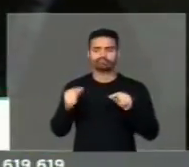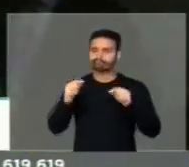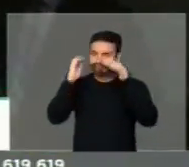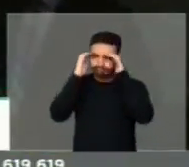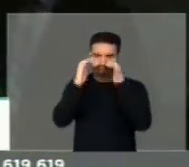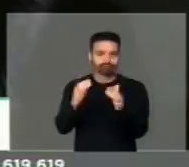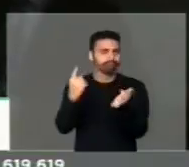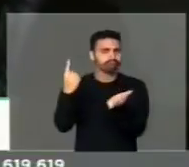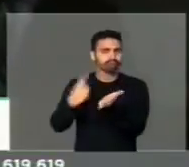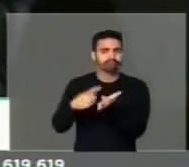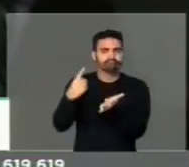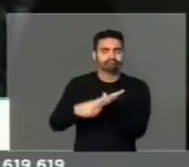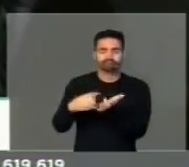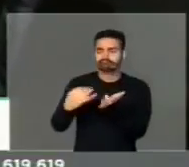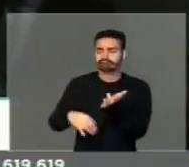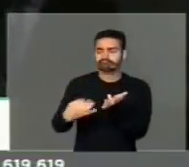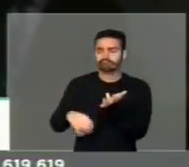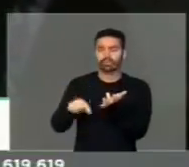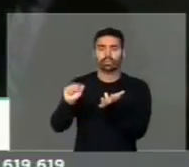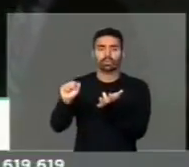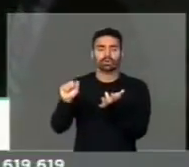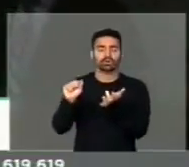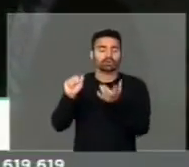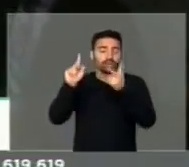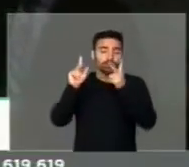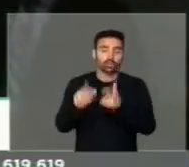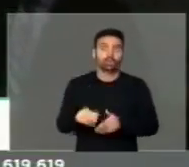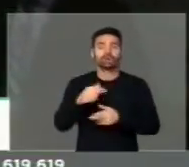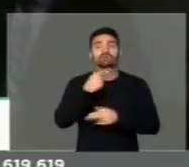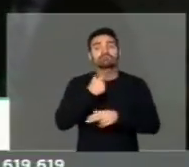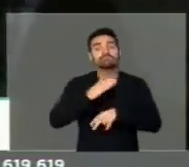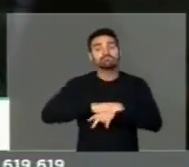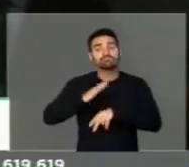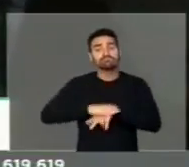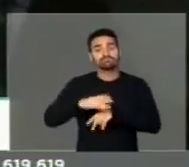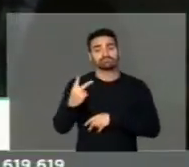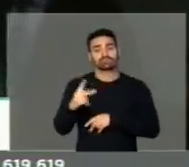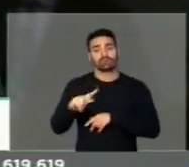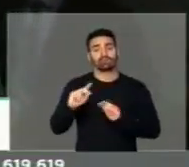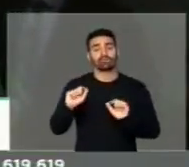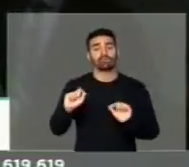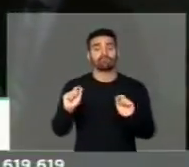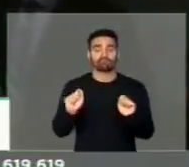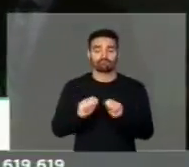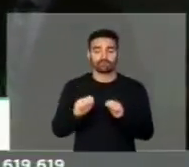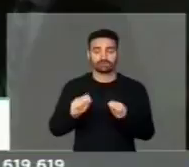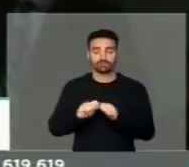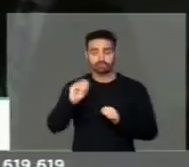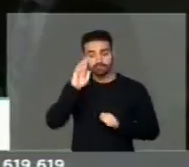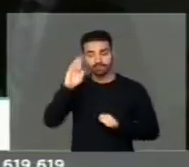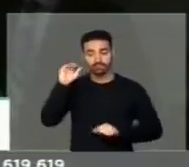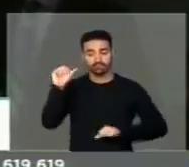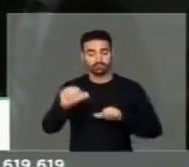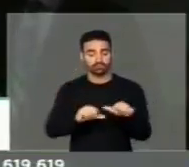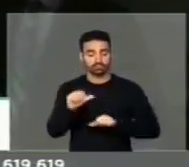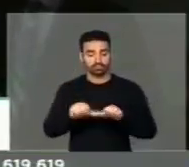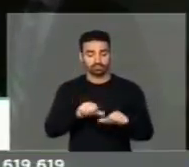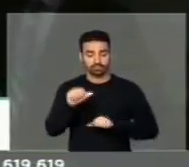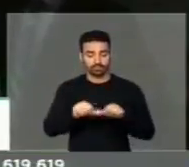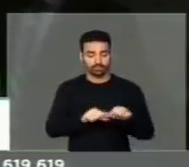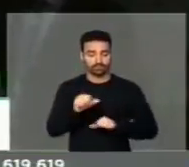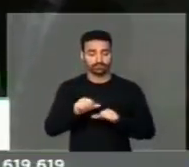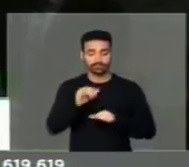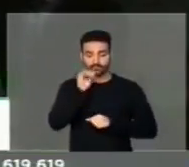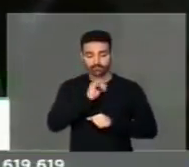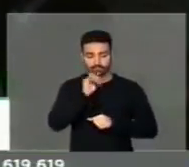muito determinado com aquilo que era o seu dever de fazer as principais reformas, trazendo como é o